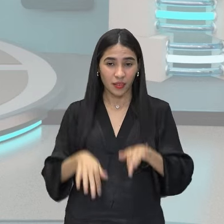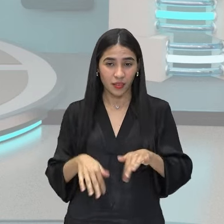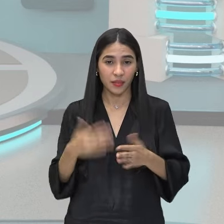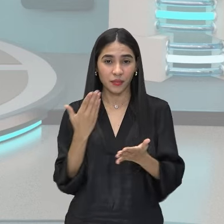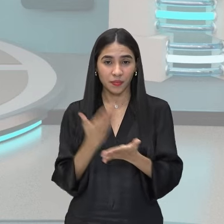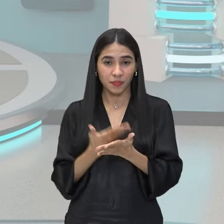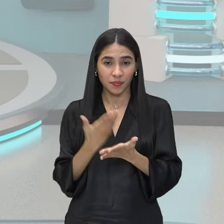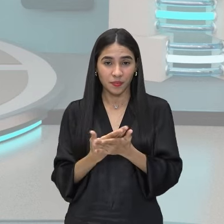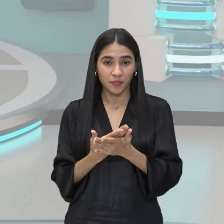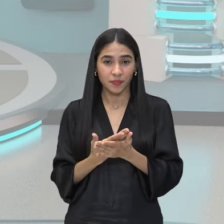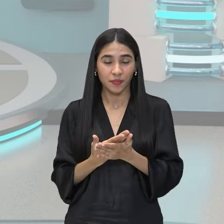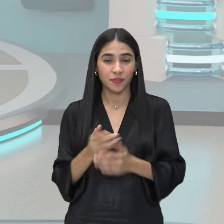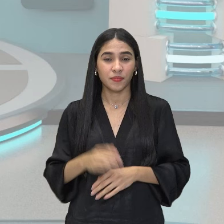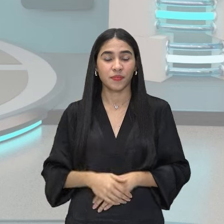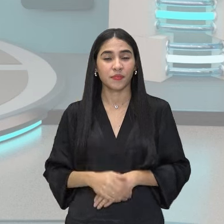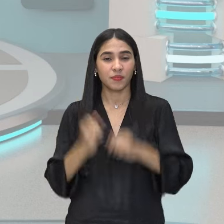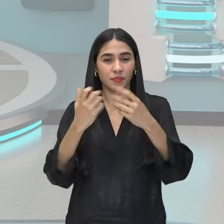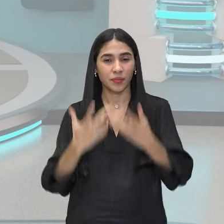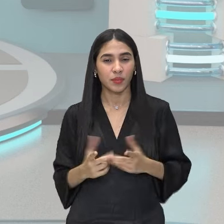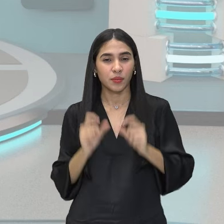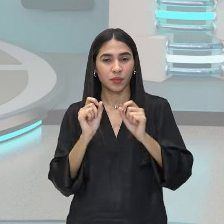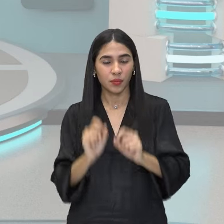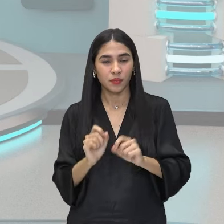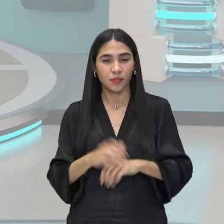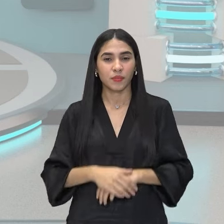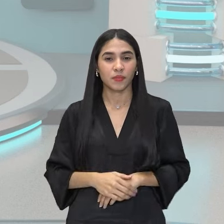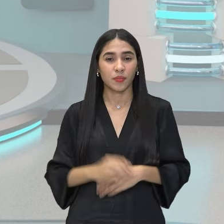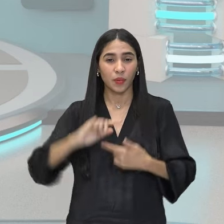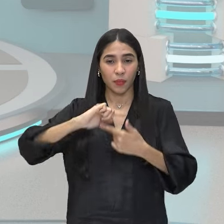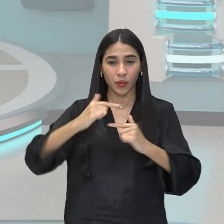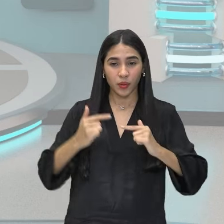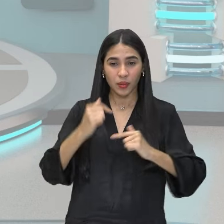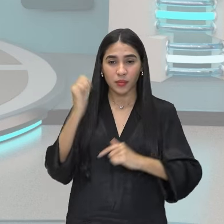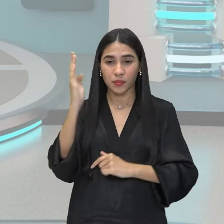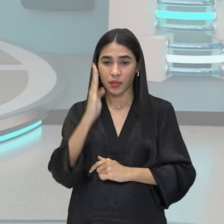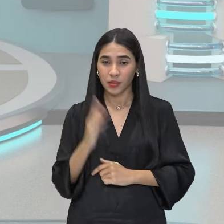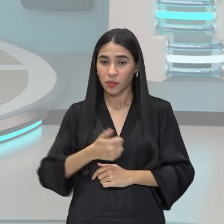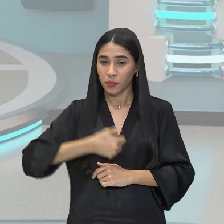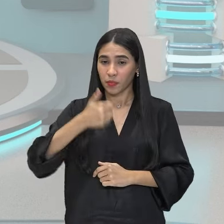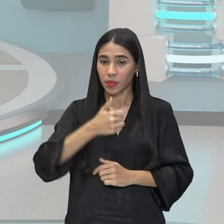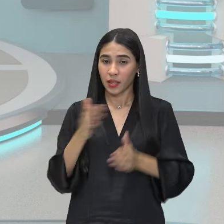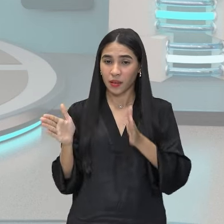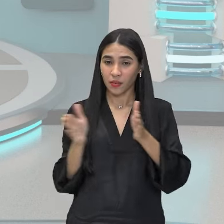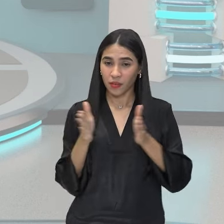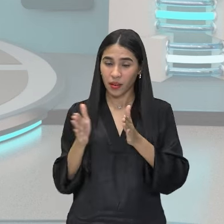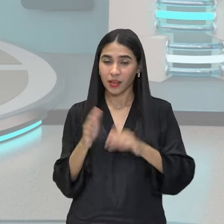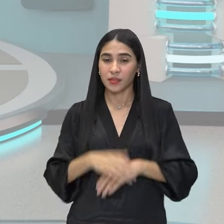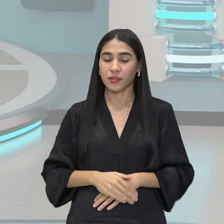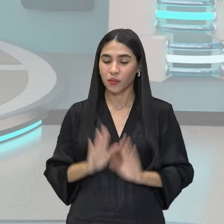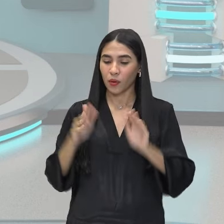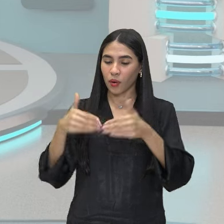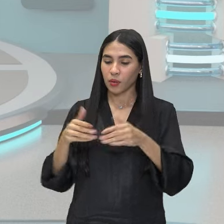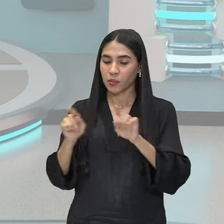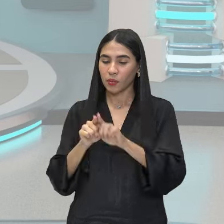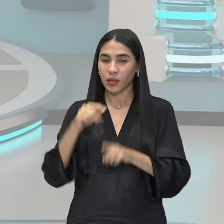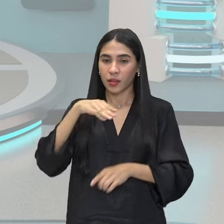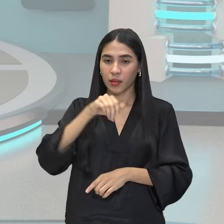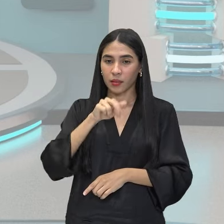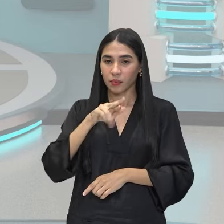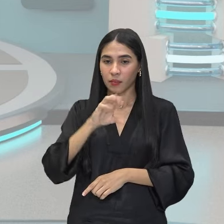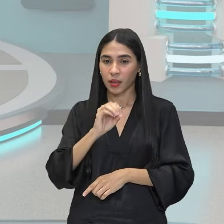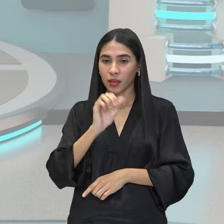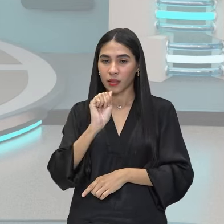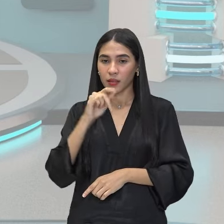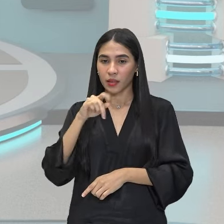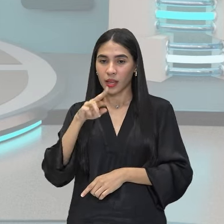esta aula na qual tratamos mais uma vez do modernismo do Brasil na primeira fase. E demos ênfase a Mário de Andrade em